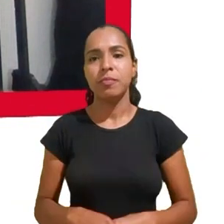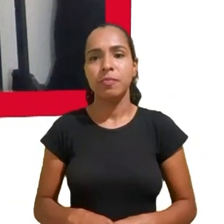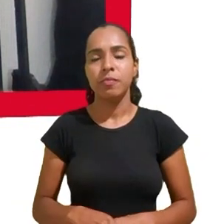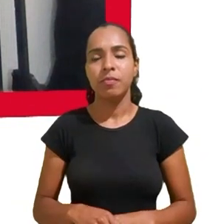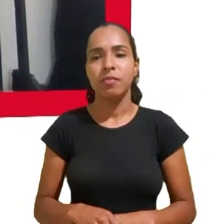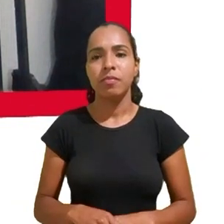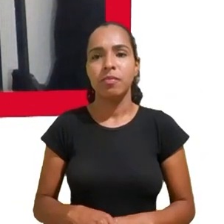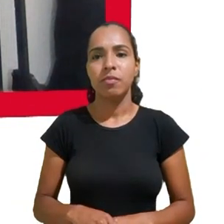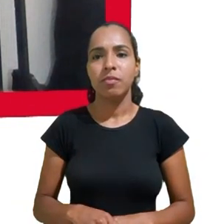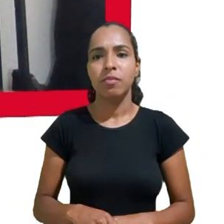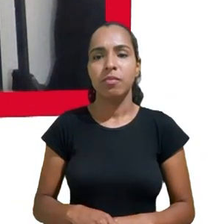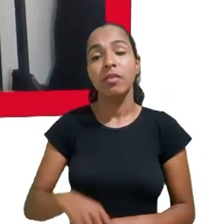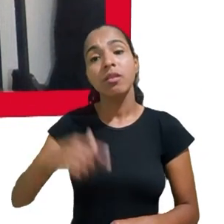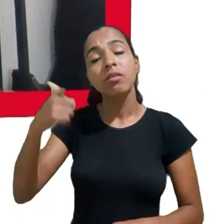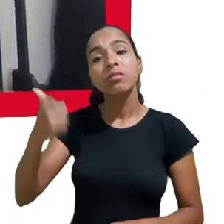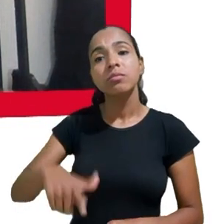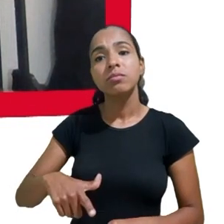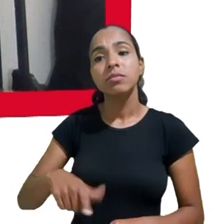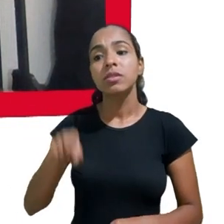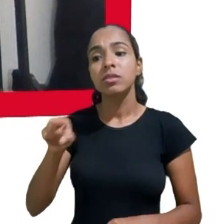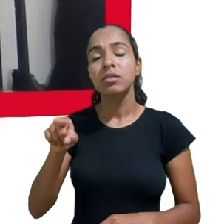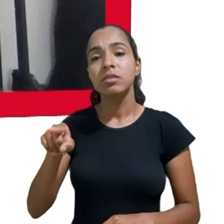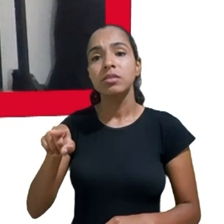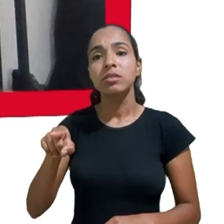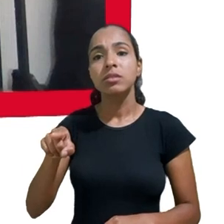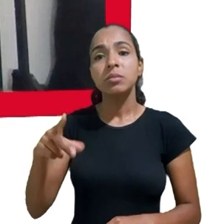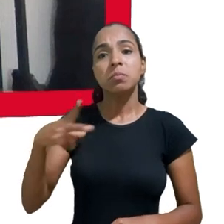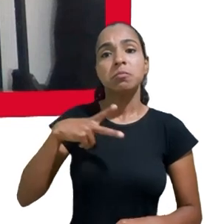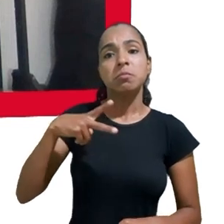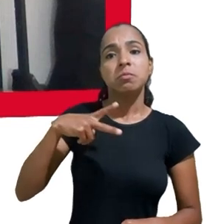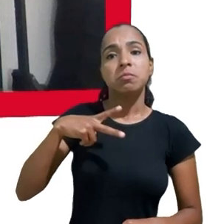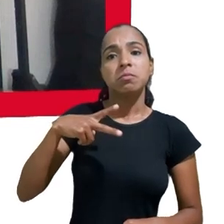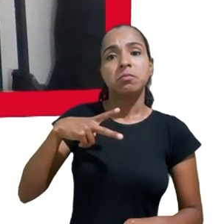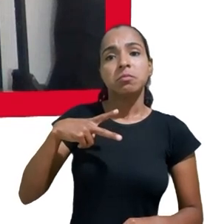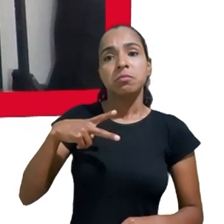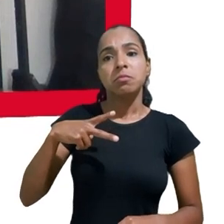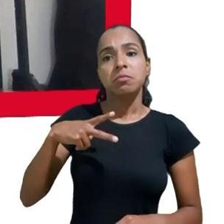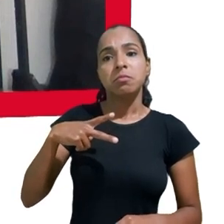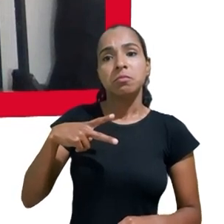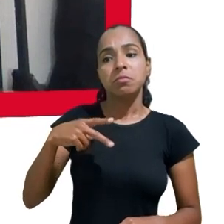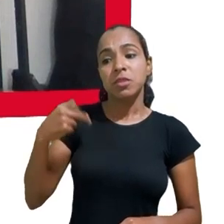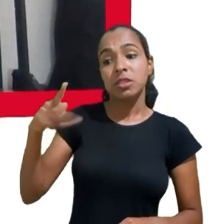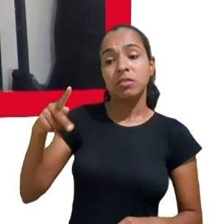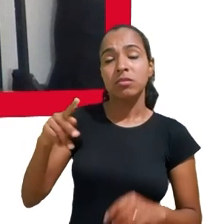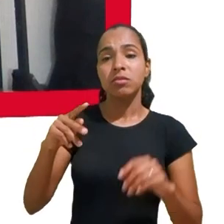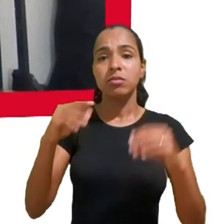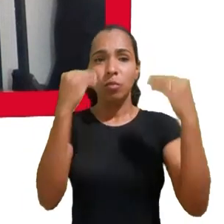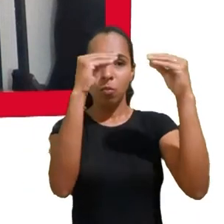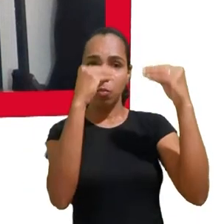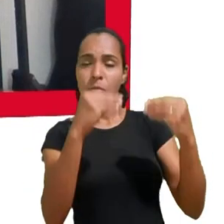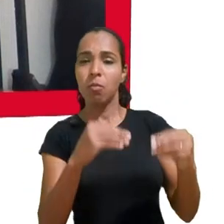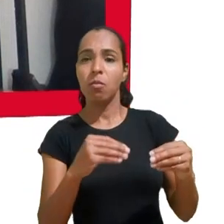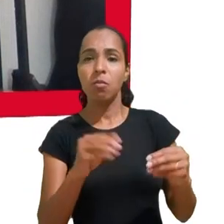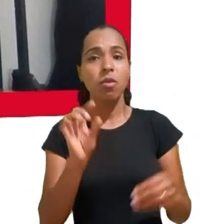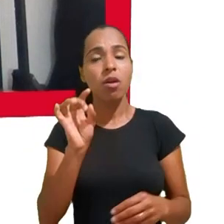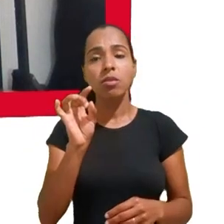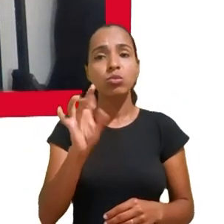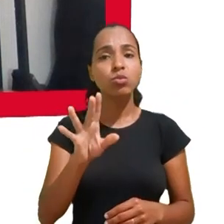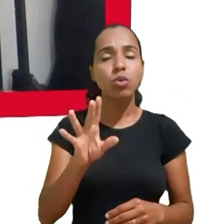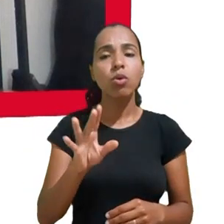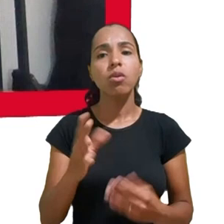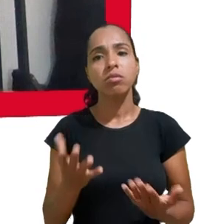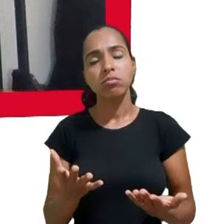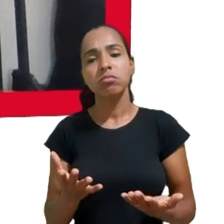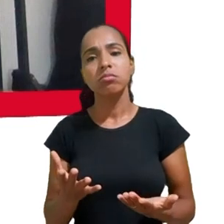porque a forma de coleta desses dados não é simplesmente o dado cadastral. As pessoas dizem, ah, o meu filho, o